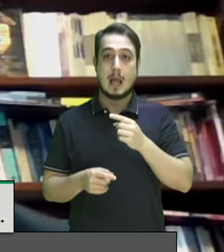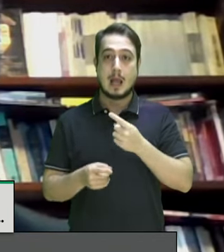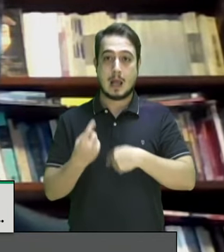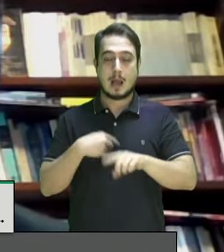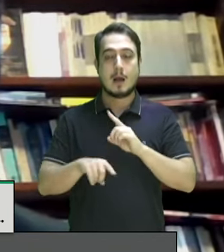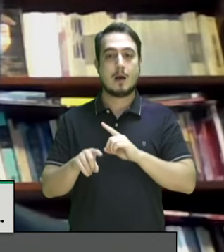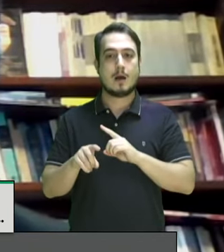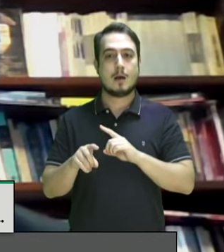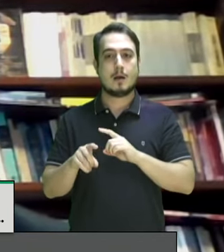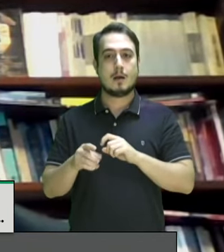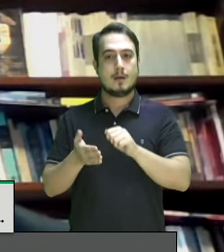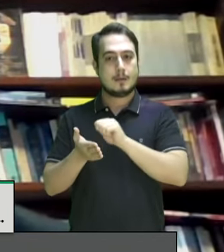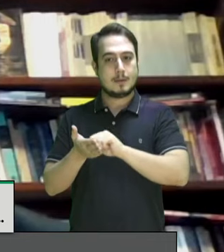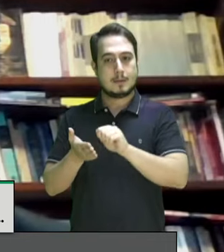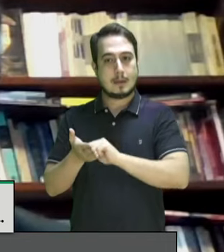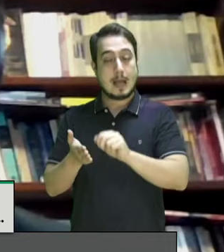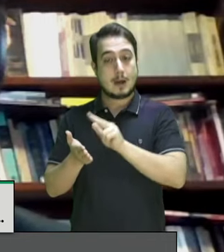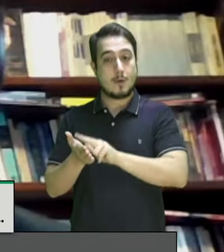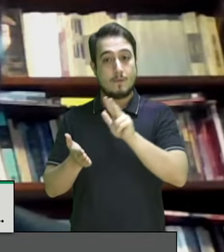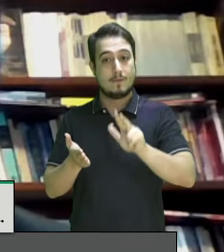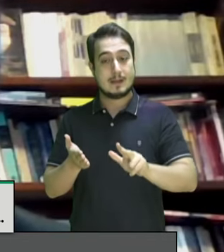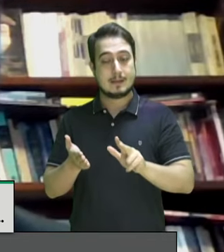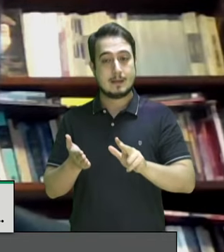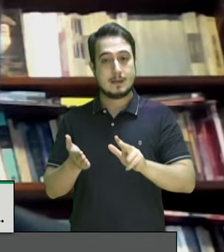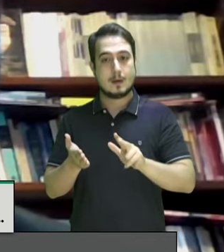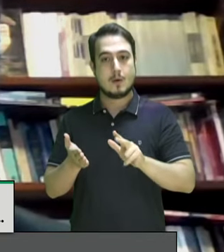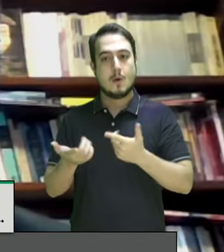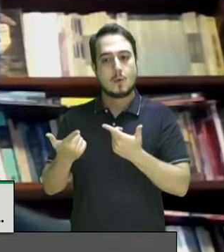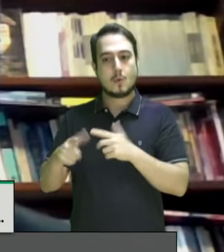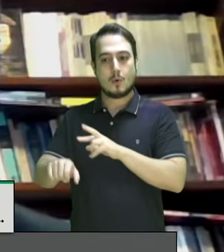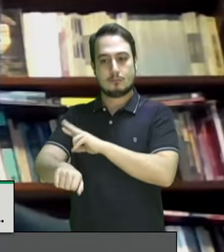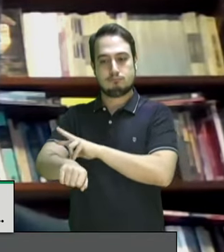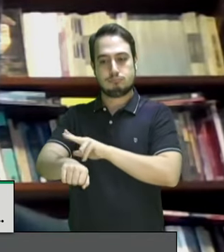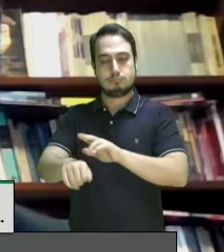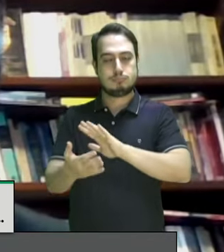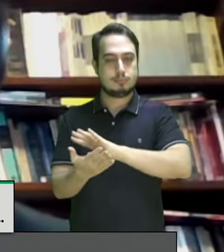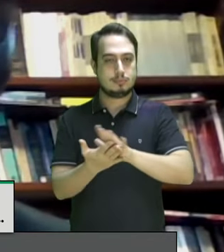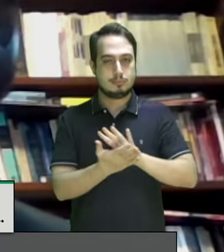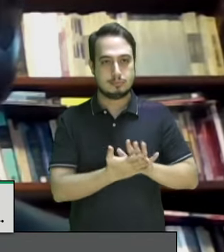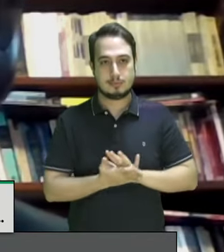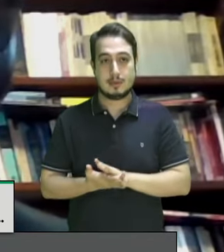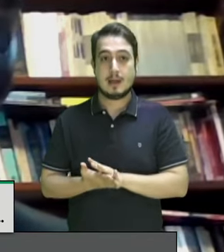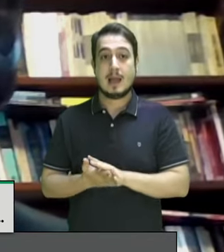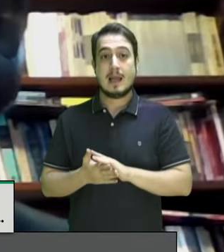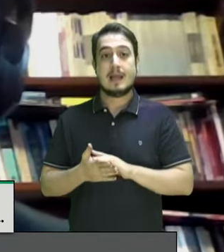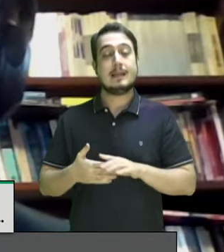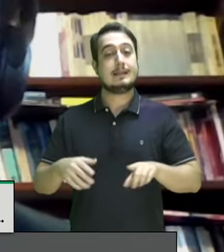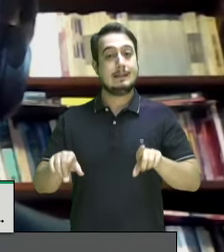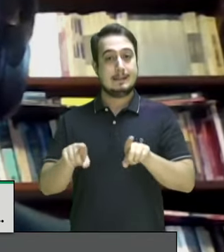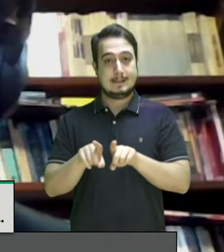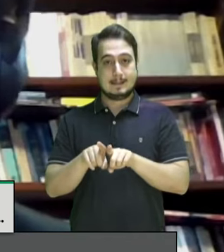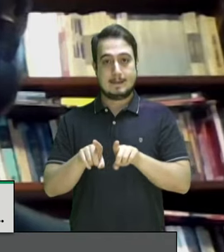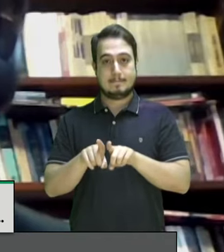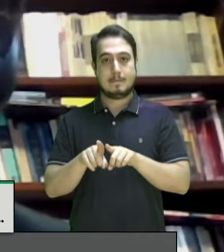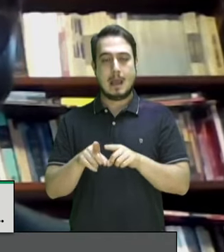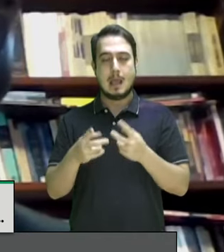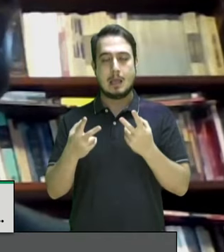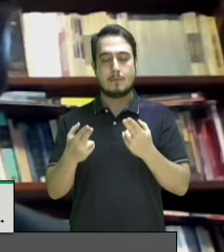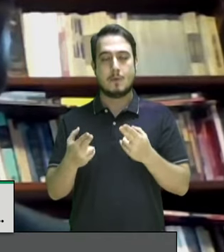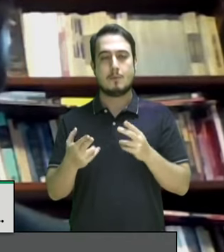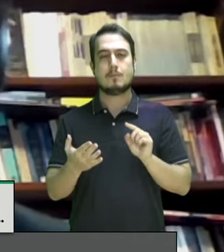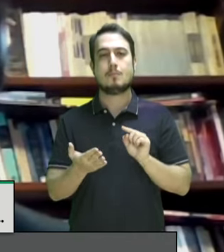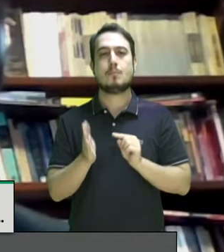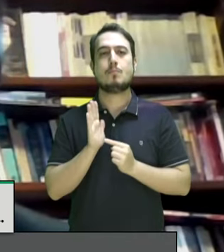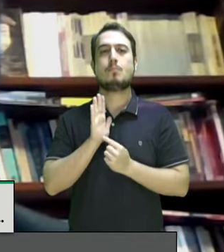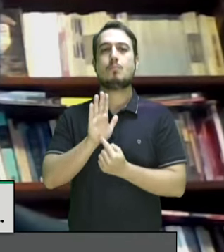ratificação da conversación interamericana contra o racismo mas igualmente apontar que